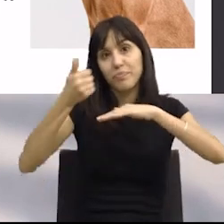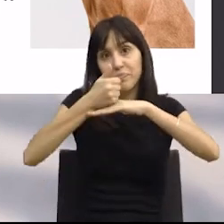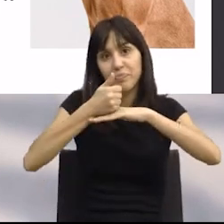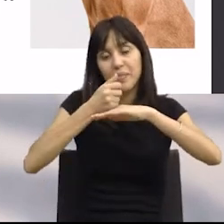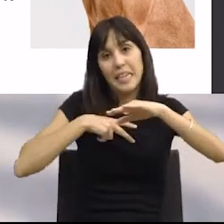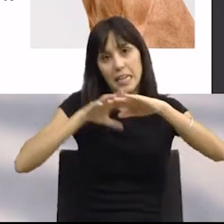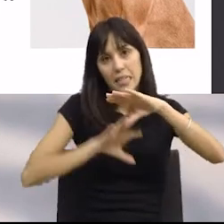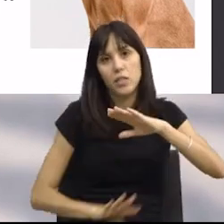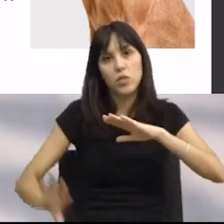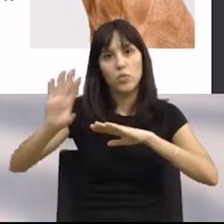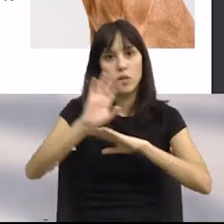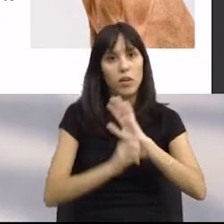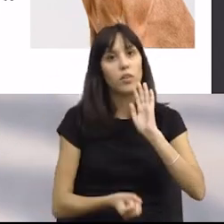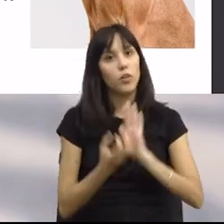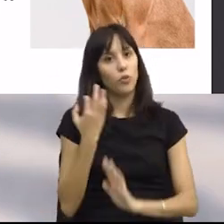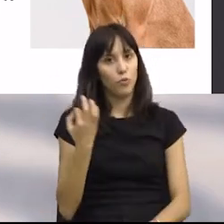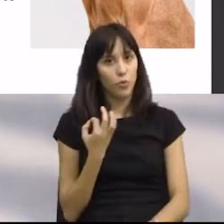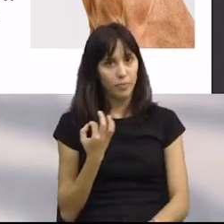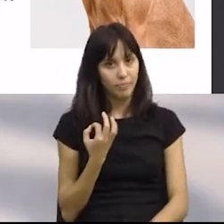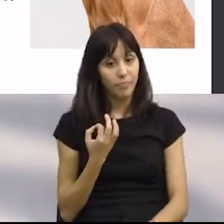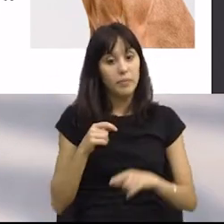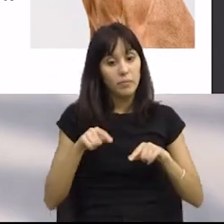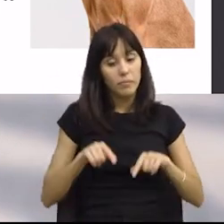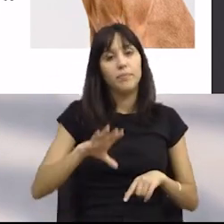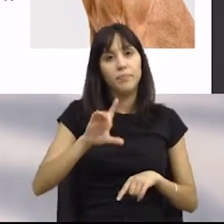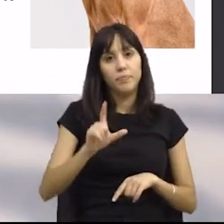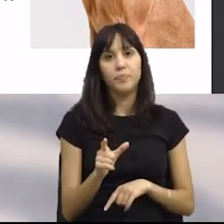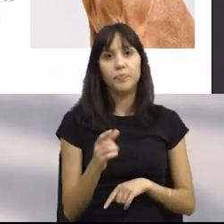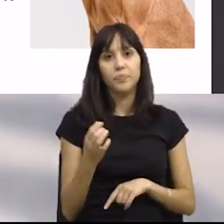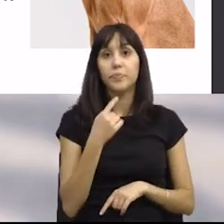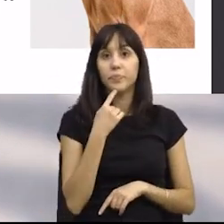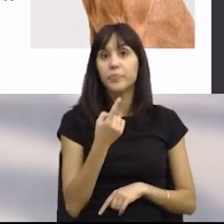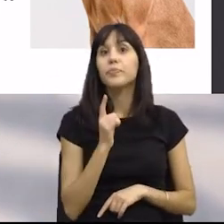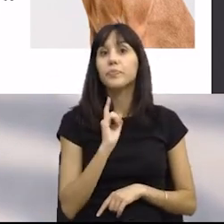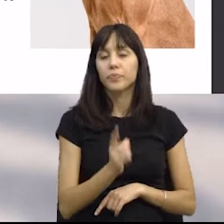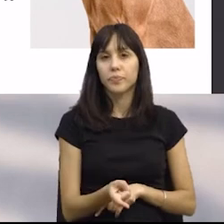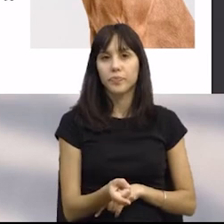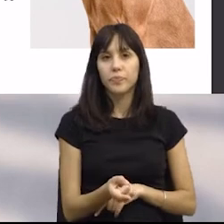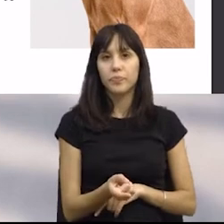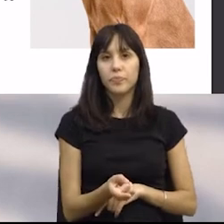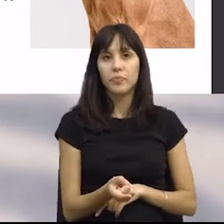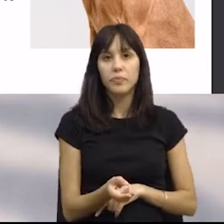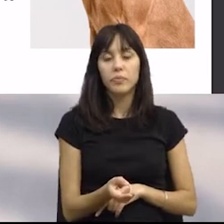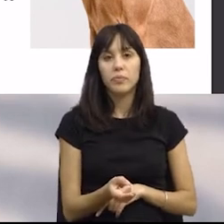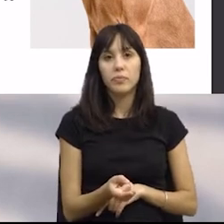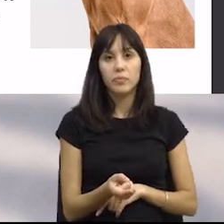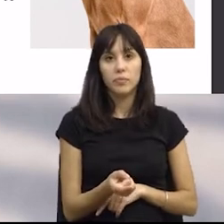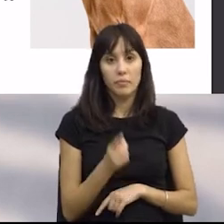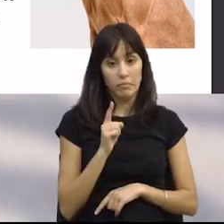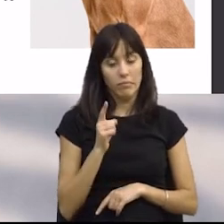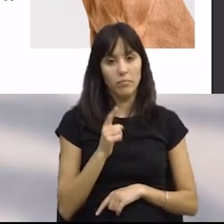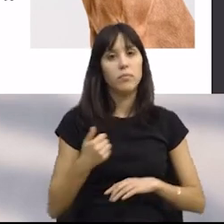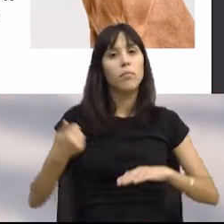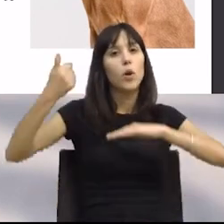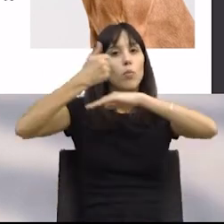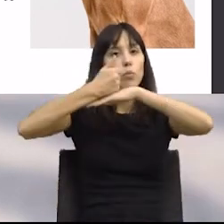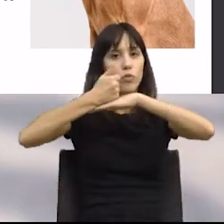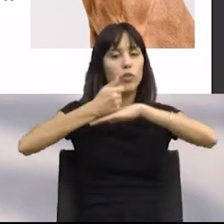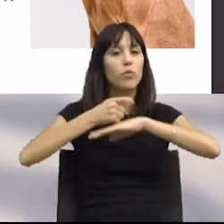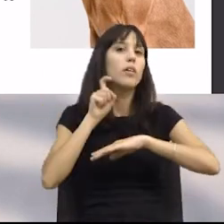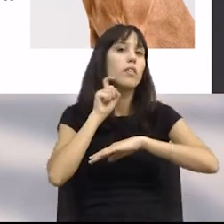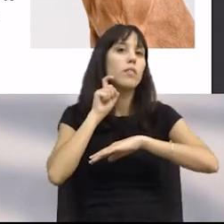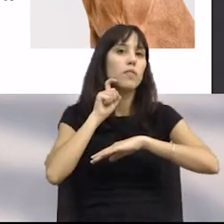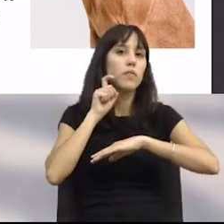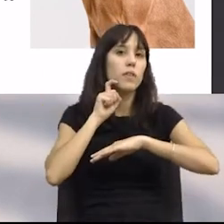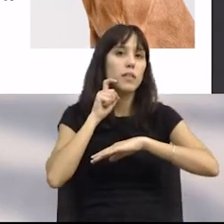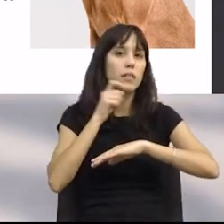à escala nacional. Aqui, em Lisboa, o que ficou dito foi que esta provedoria iria garantir a defesa ou bem